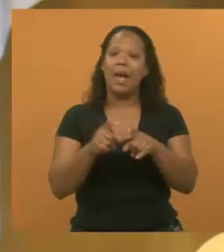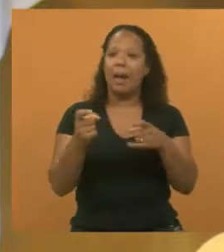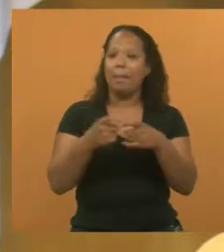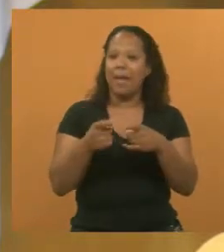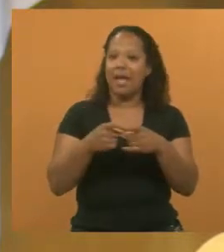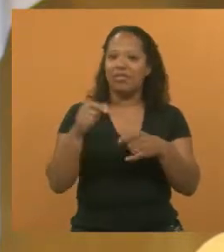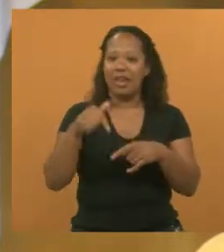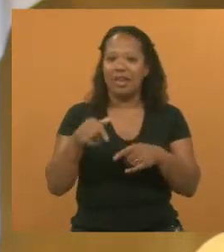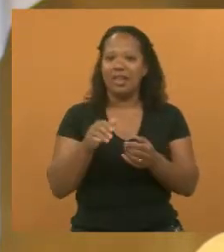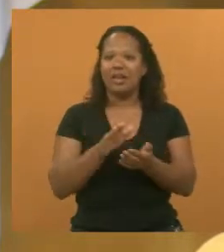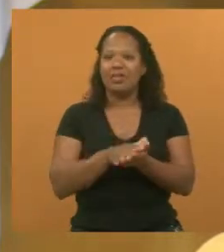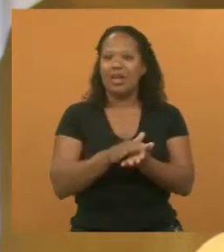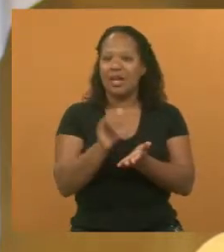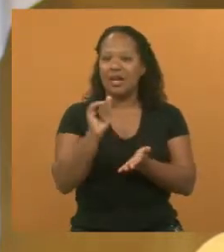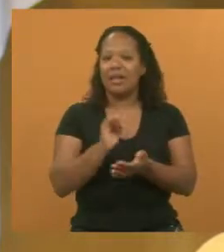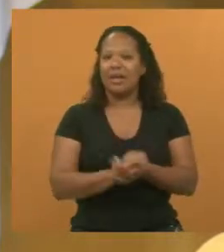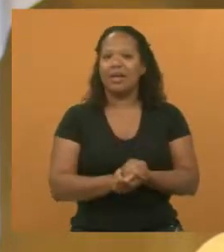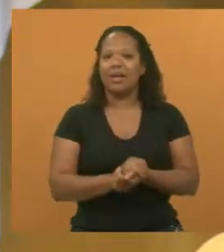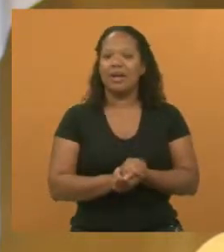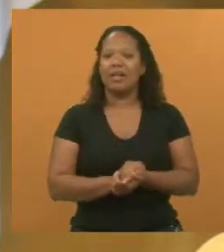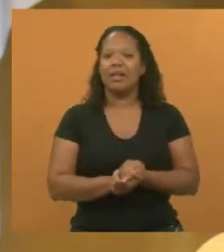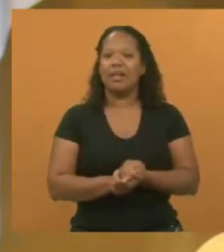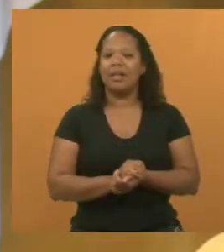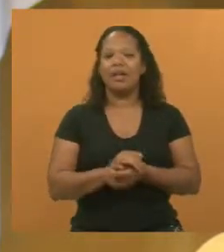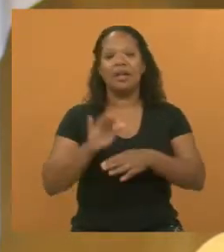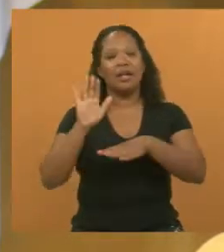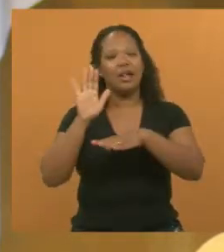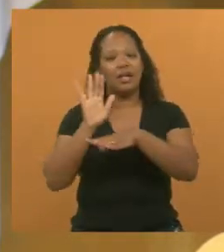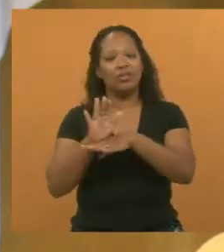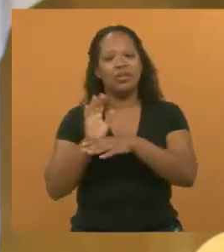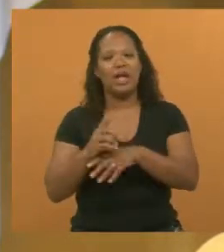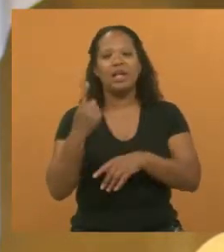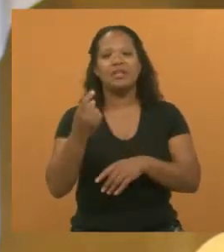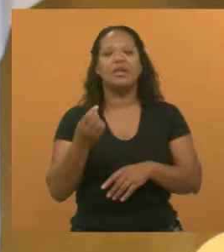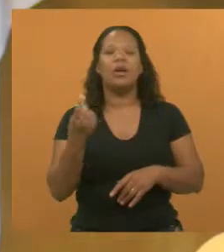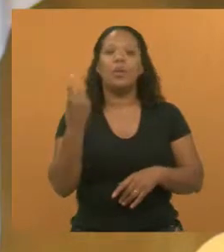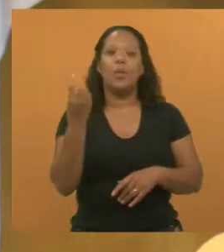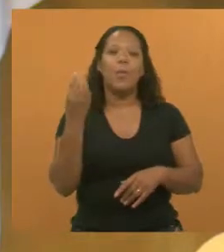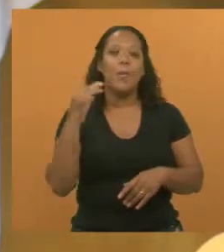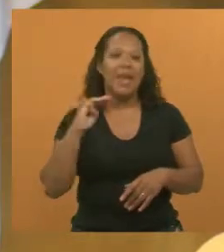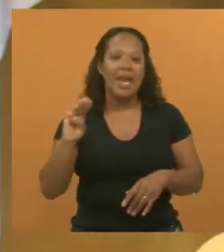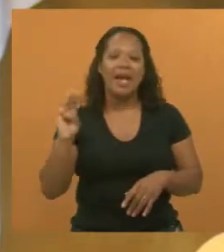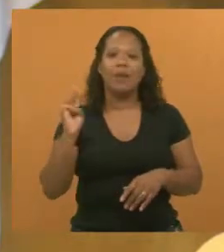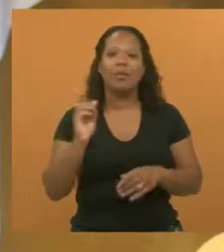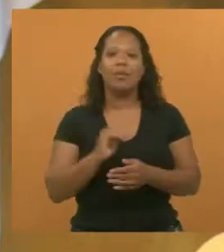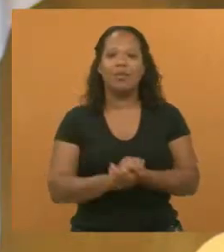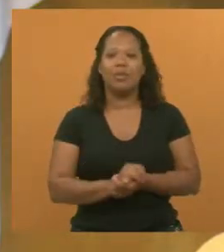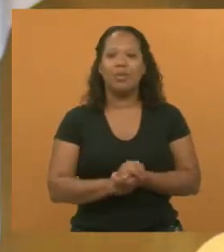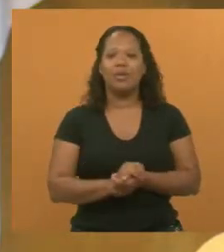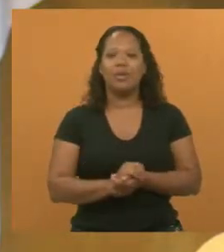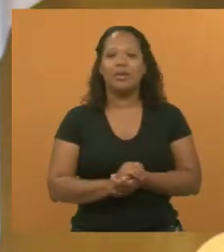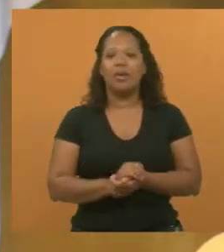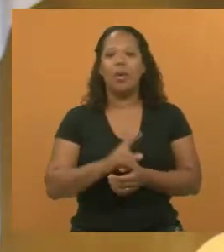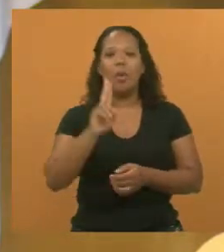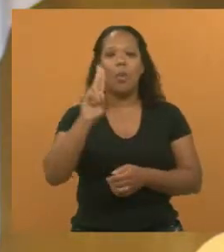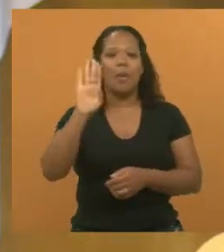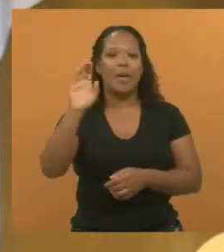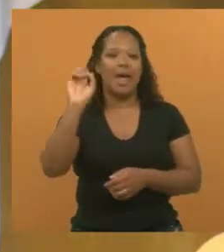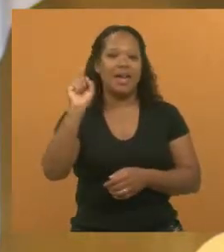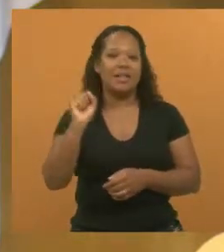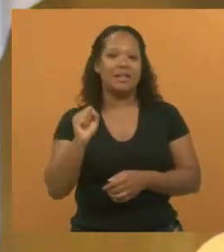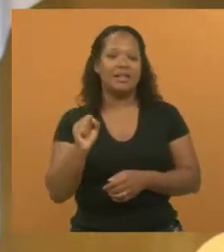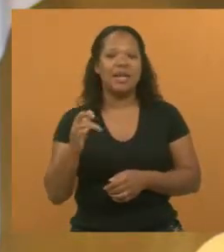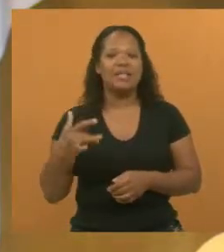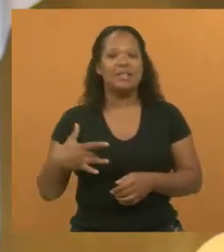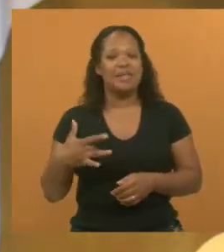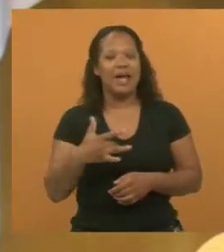casa que puderam antecipar esse 1 milhão para a compra dessa casa que irá conceder saúde para os